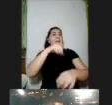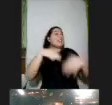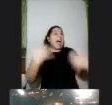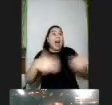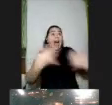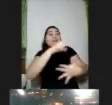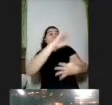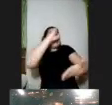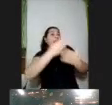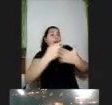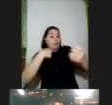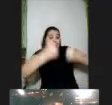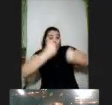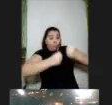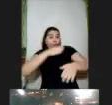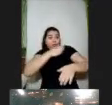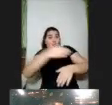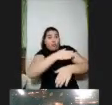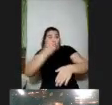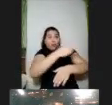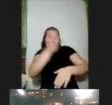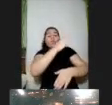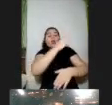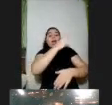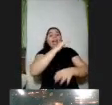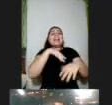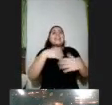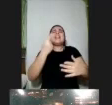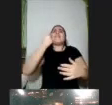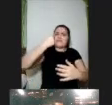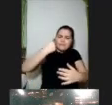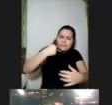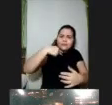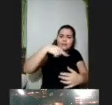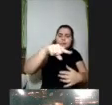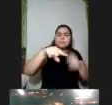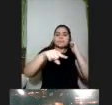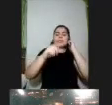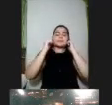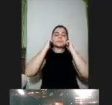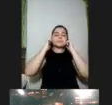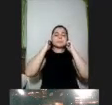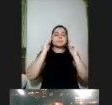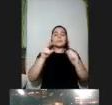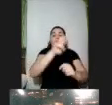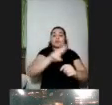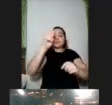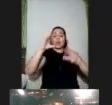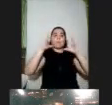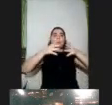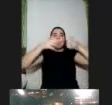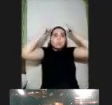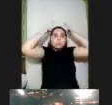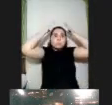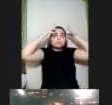que eu vou pilotar um carro que loucura e tal e aí o Rodrigo foi calibrar o capacete que ia ler o